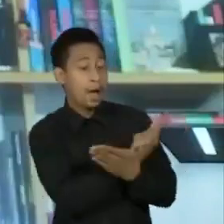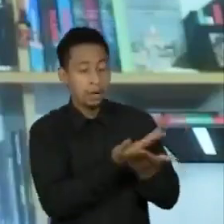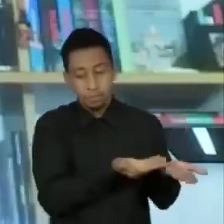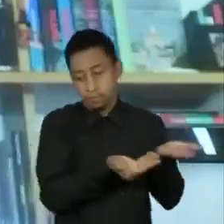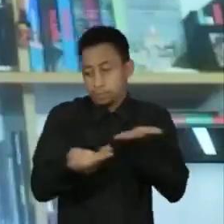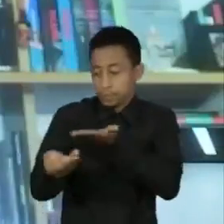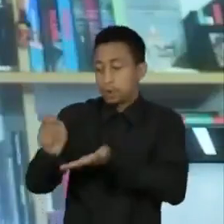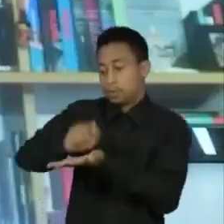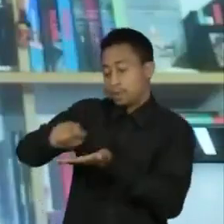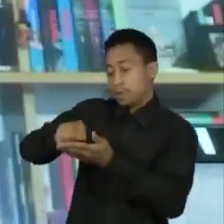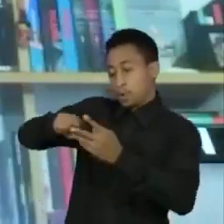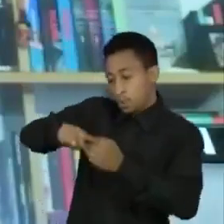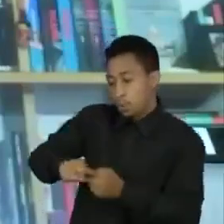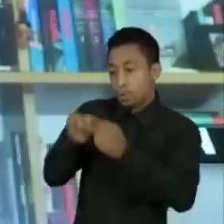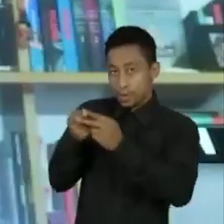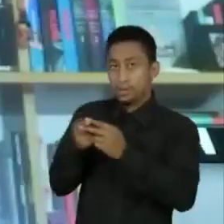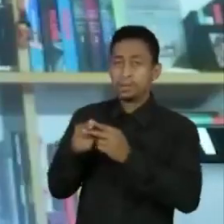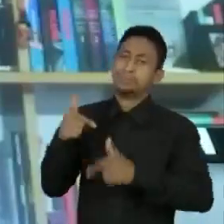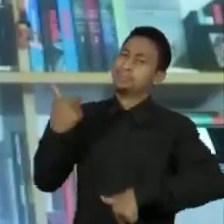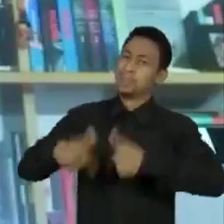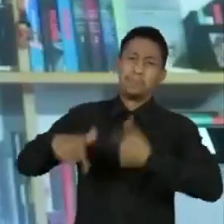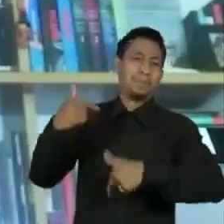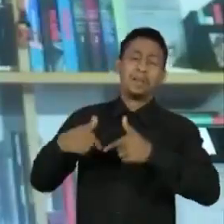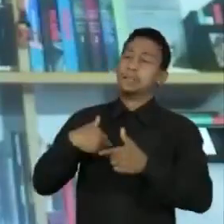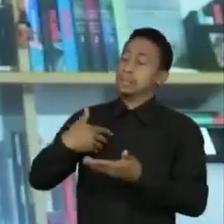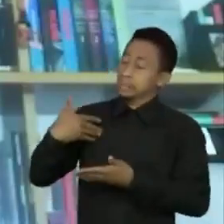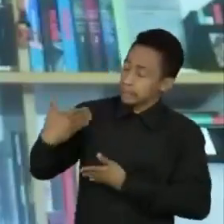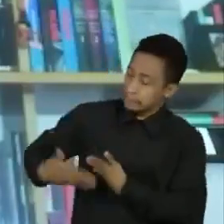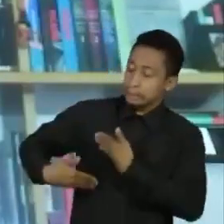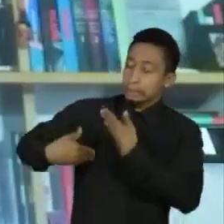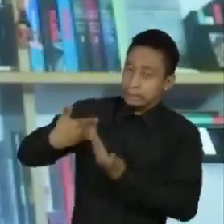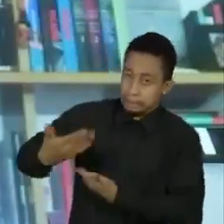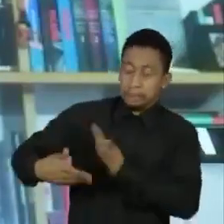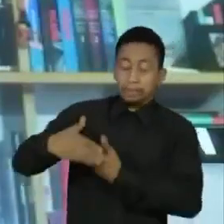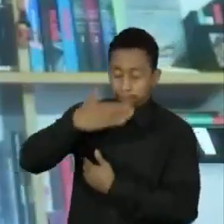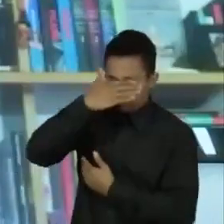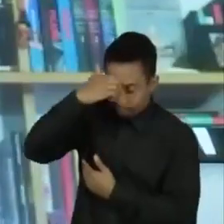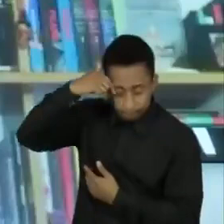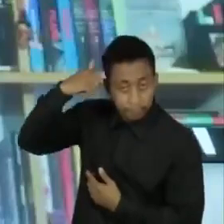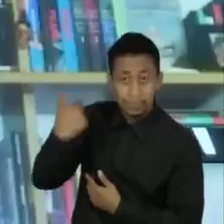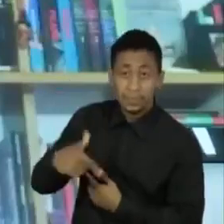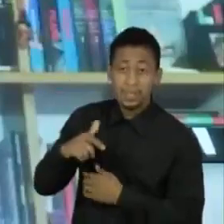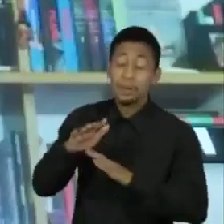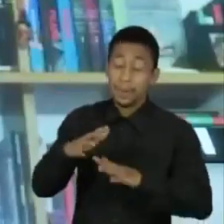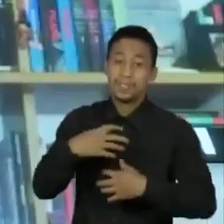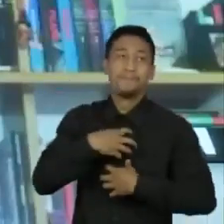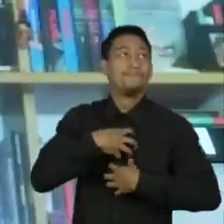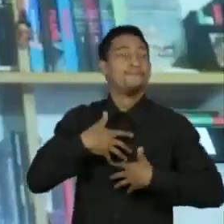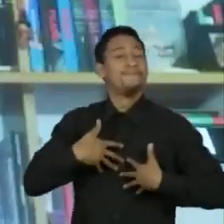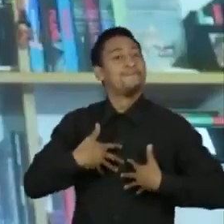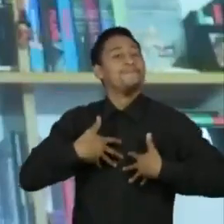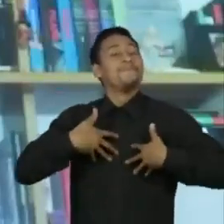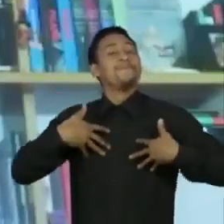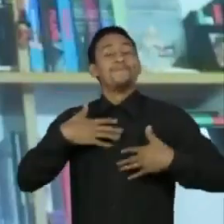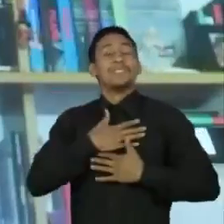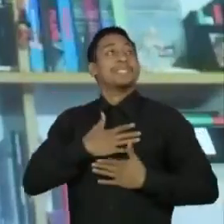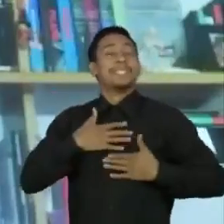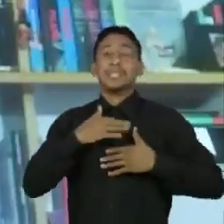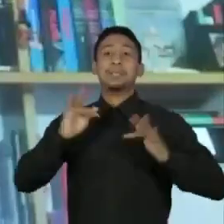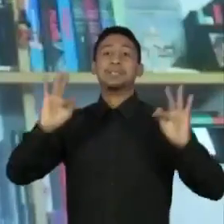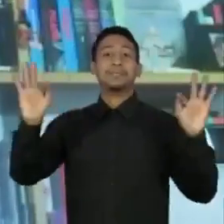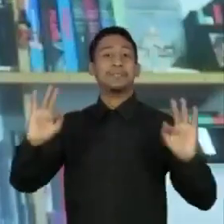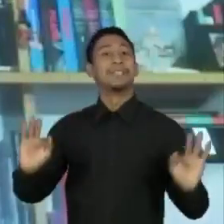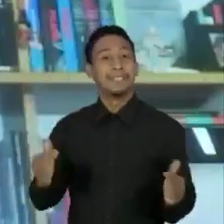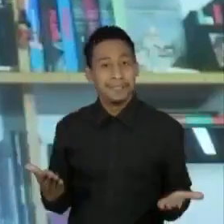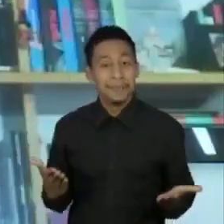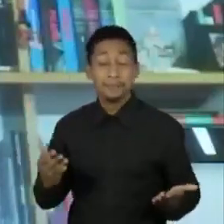trabalho insano, para ser muito sincera, mas também muito gratificante, porque eu sinto, para mim, é muito